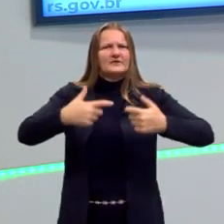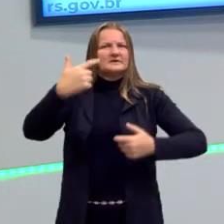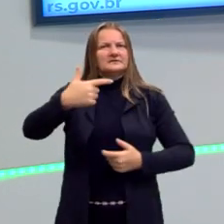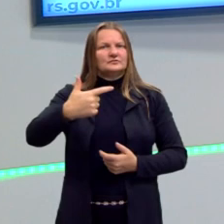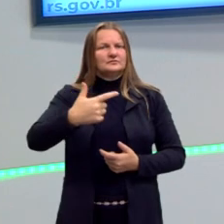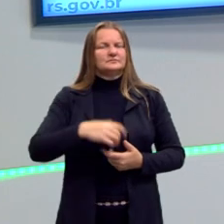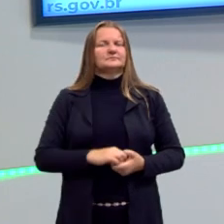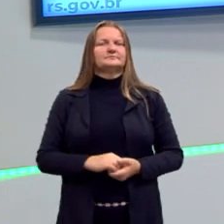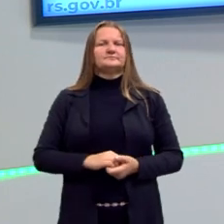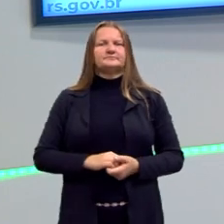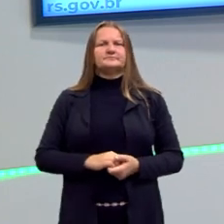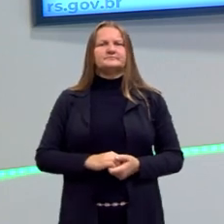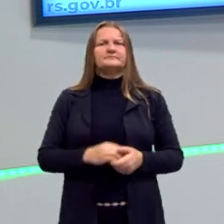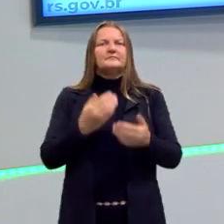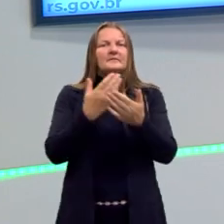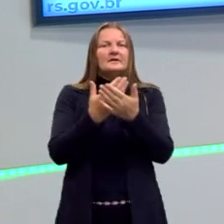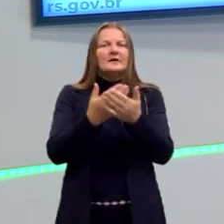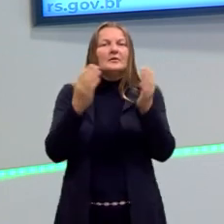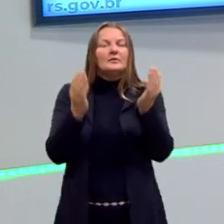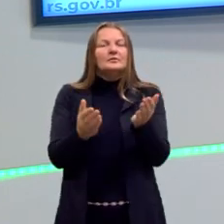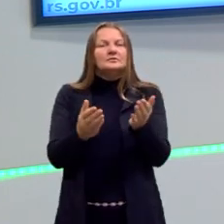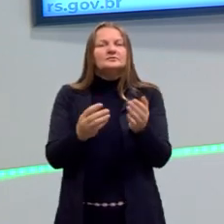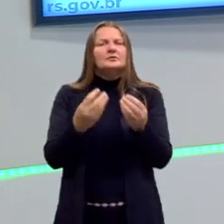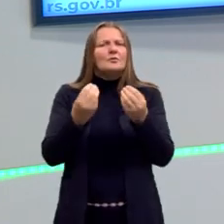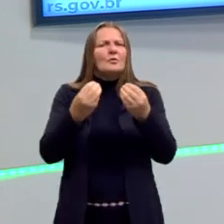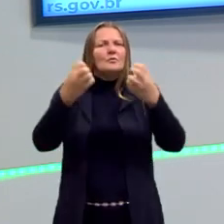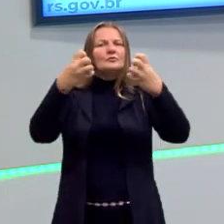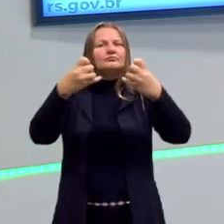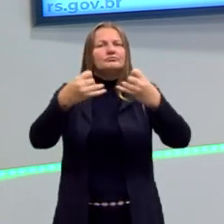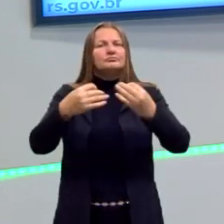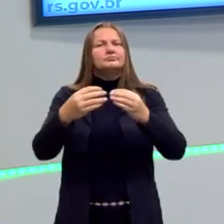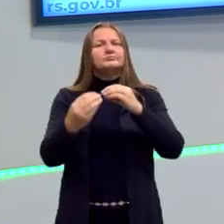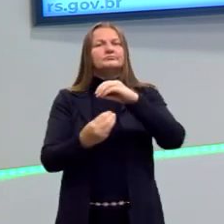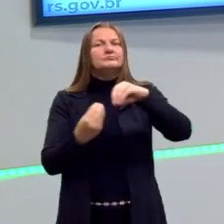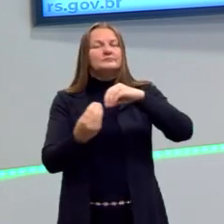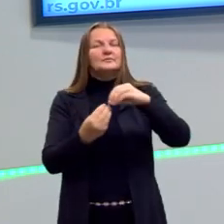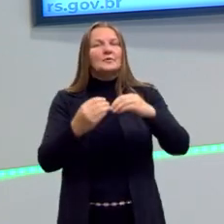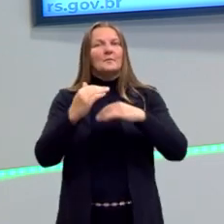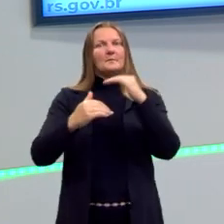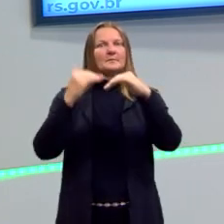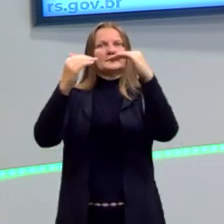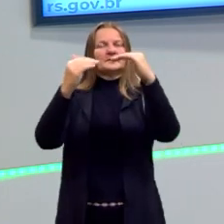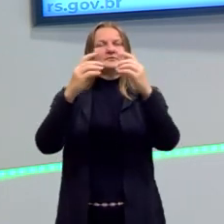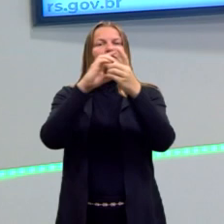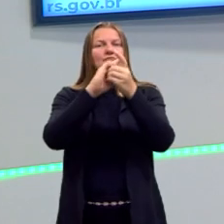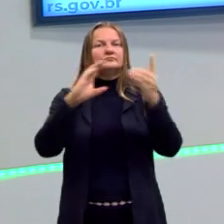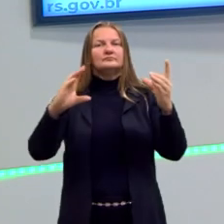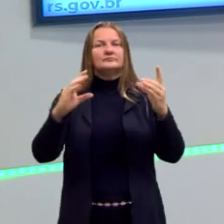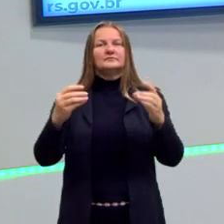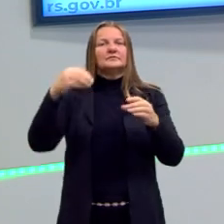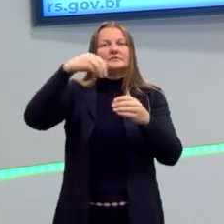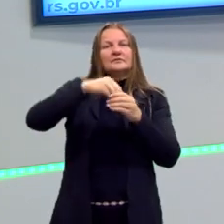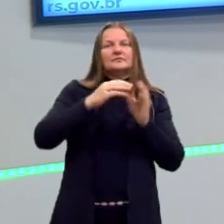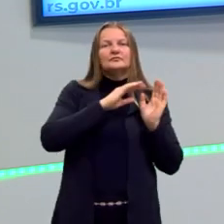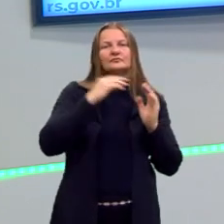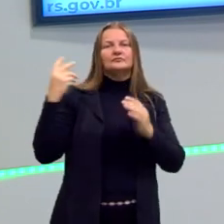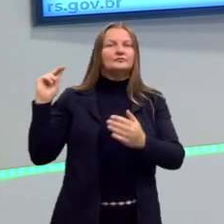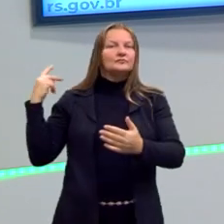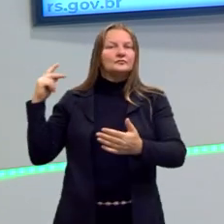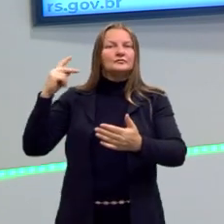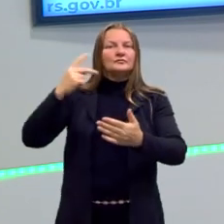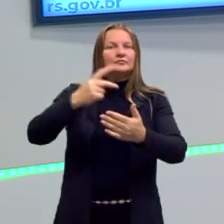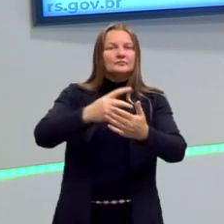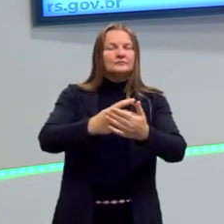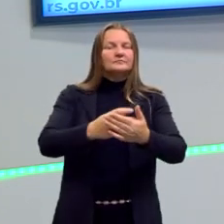Então, vamos ver durante a aula como se gera, como se, esse processo da democracia no decorrer do